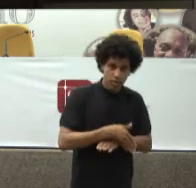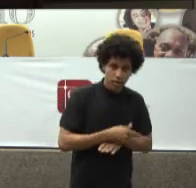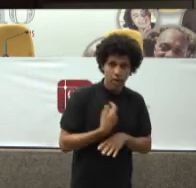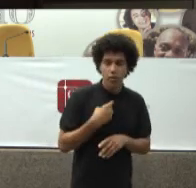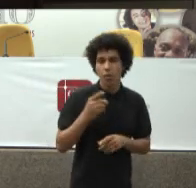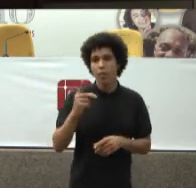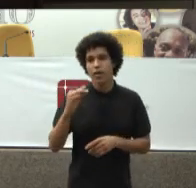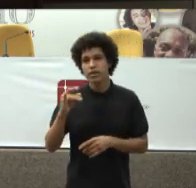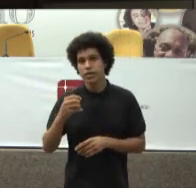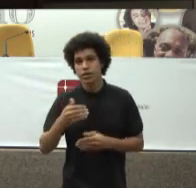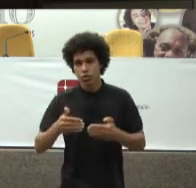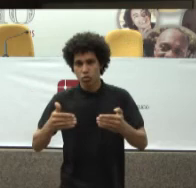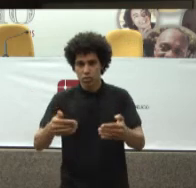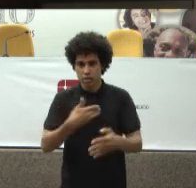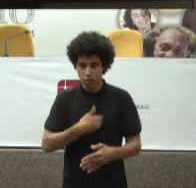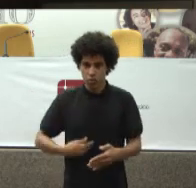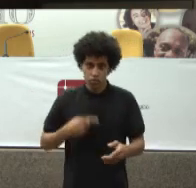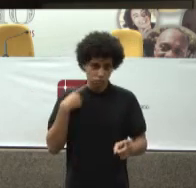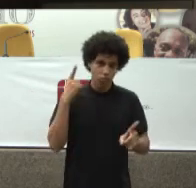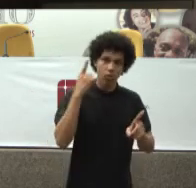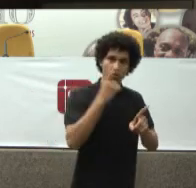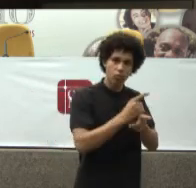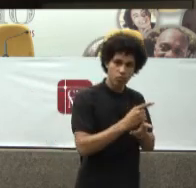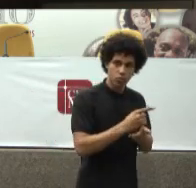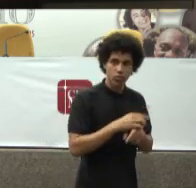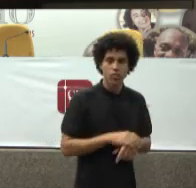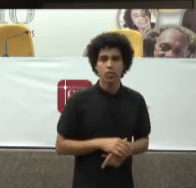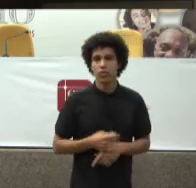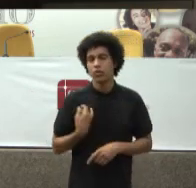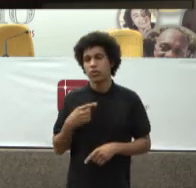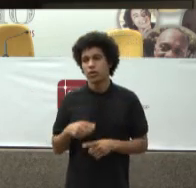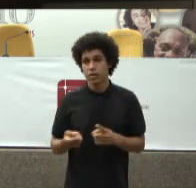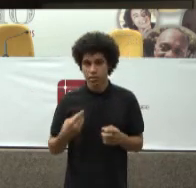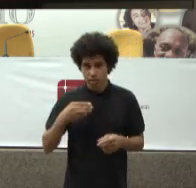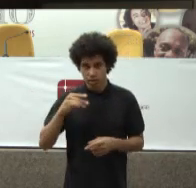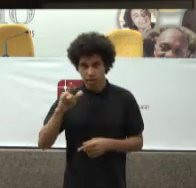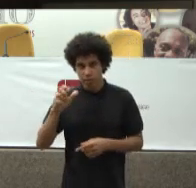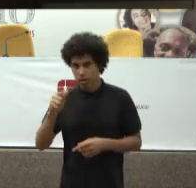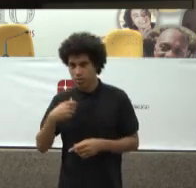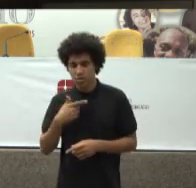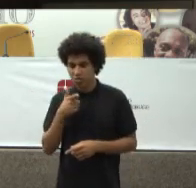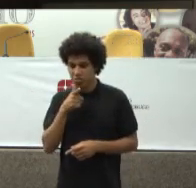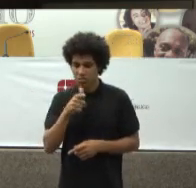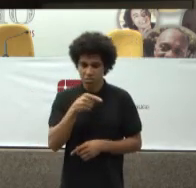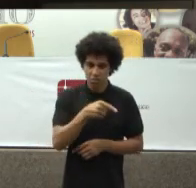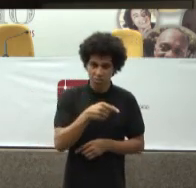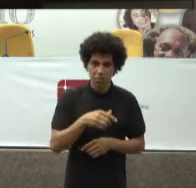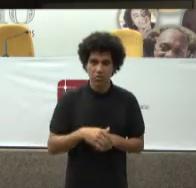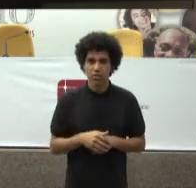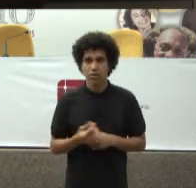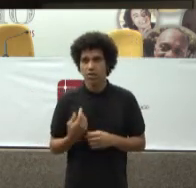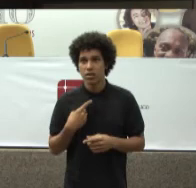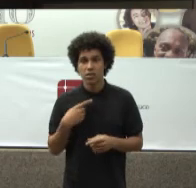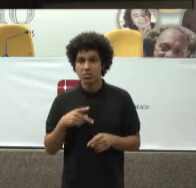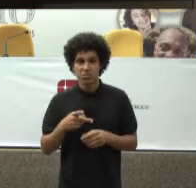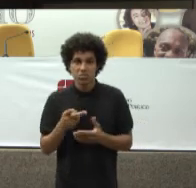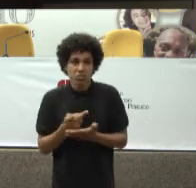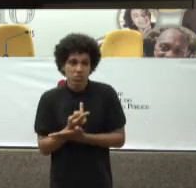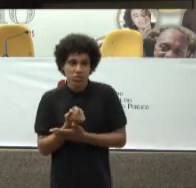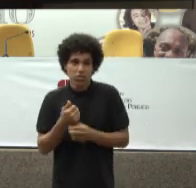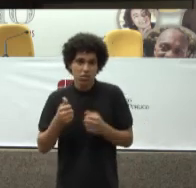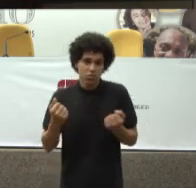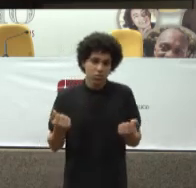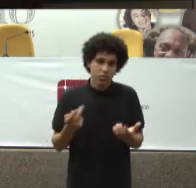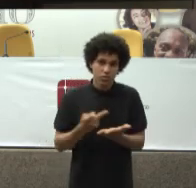Público Foram contrários As manifestações Foram contrárias E as liminares Não foram concedidas Em situações Que elas deveriam ser Porque a